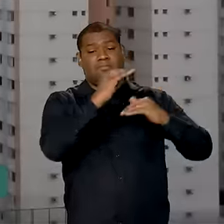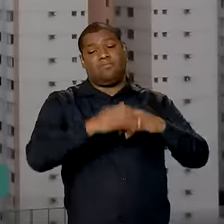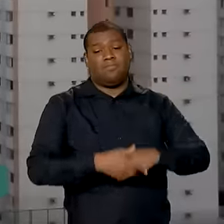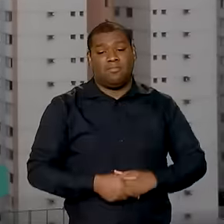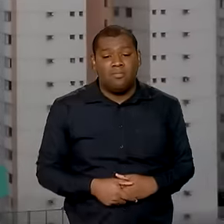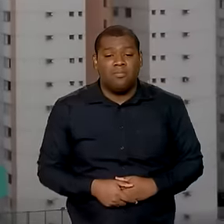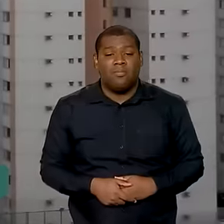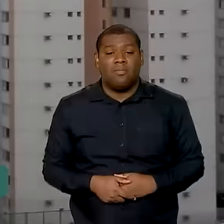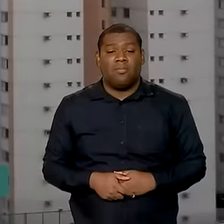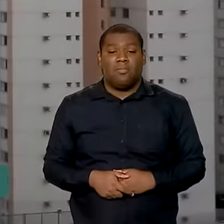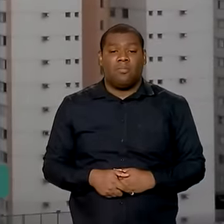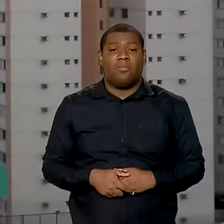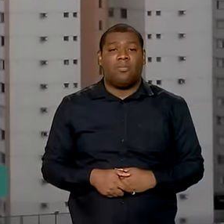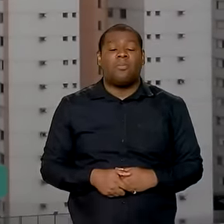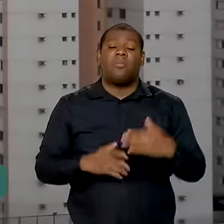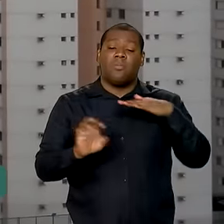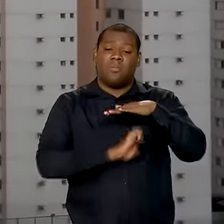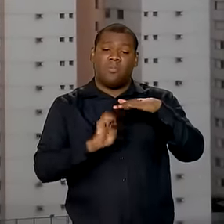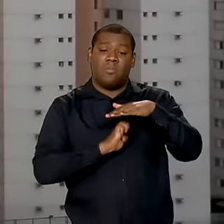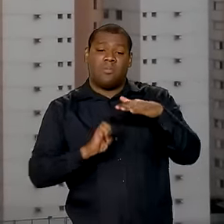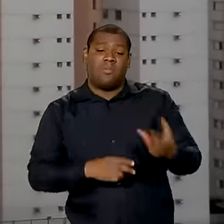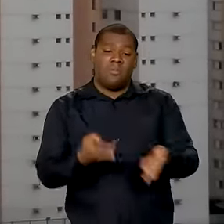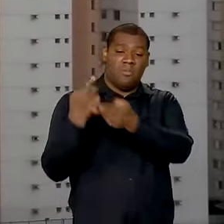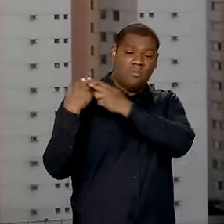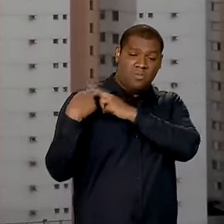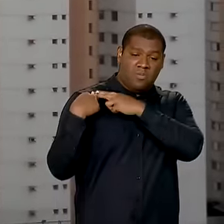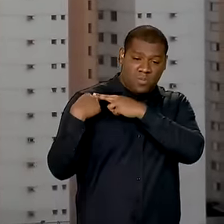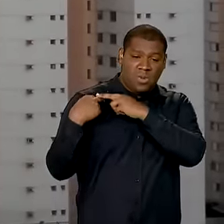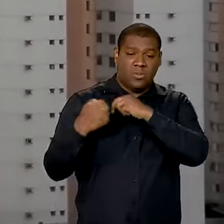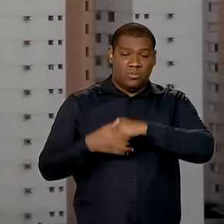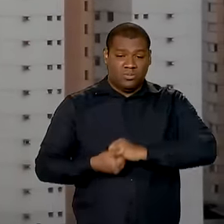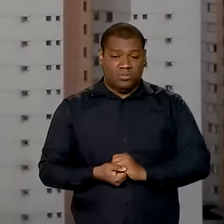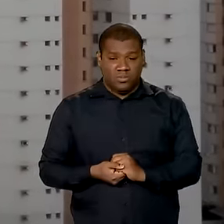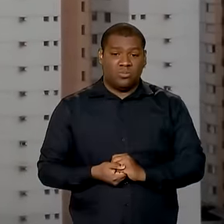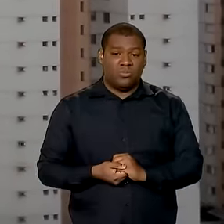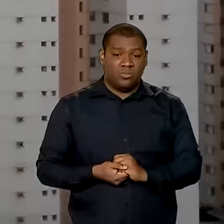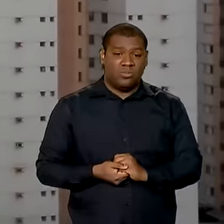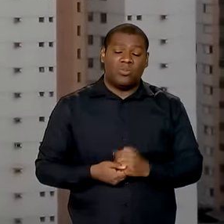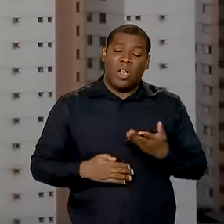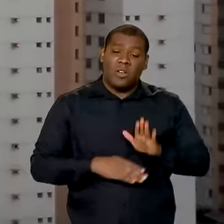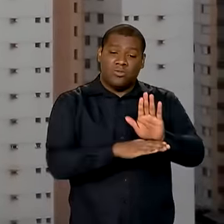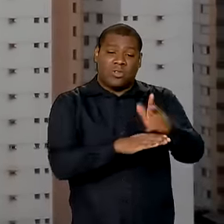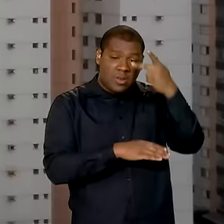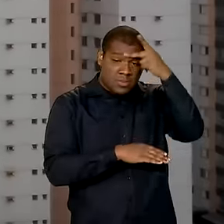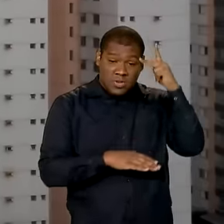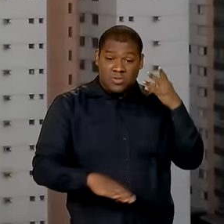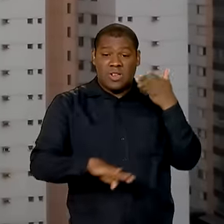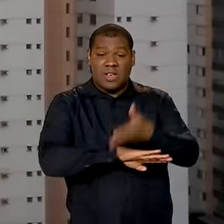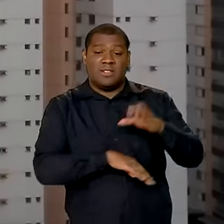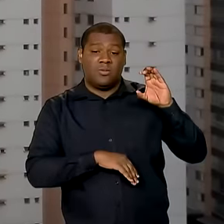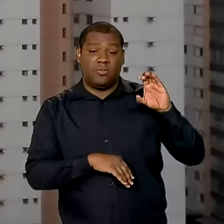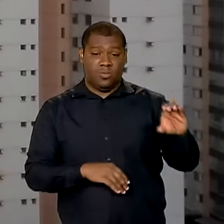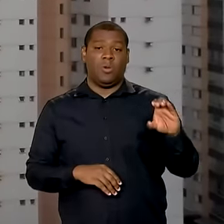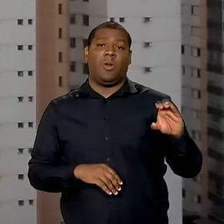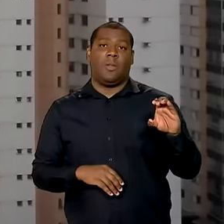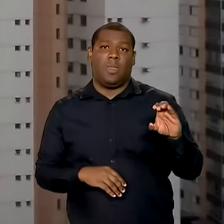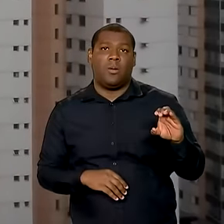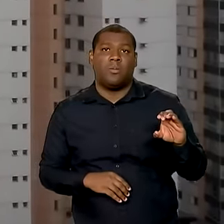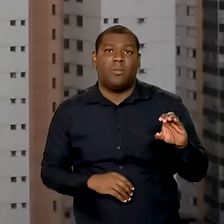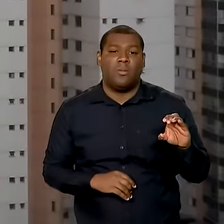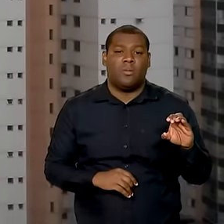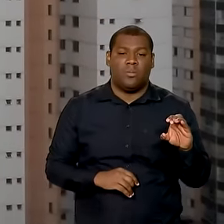A estatal vai ficar responsável, por exemplo, em adquirir os direitos de créditos para transformá-los em títulos